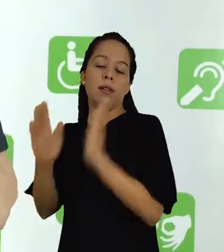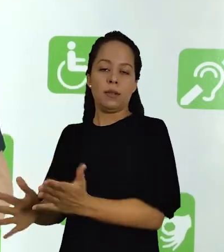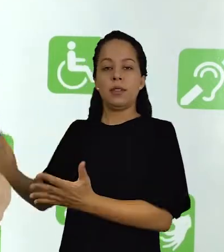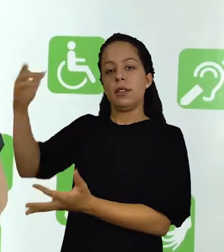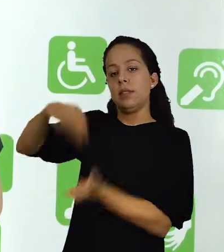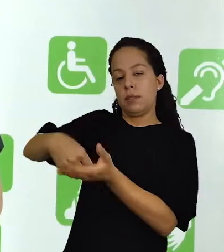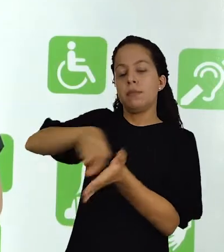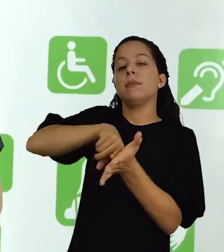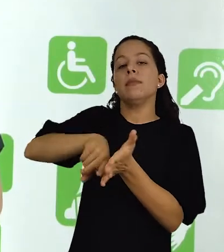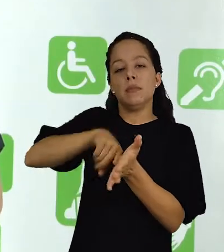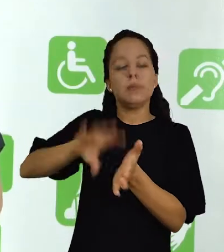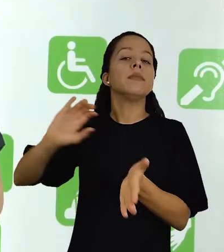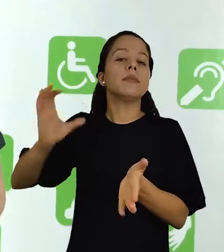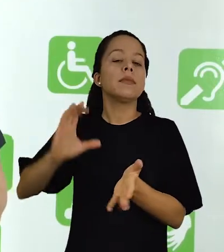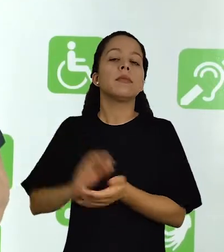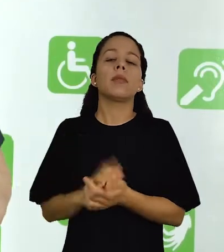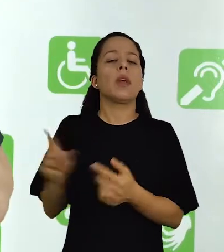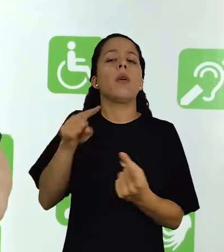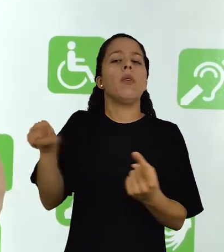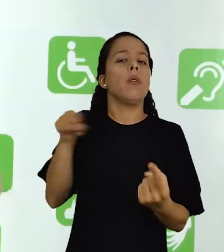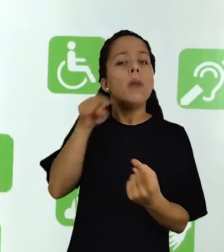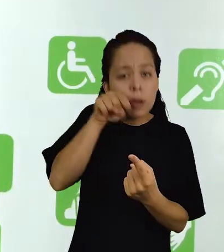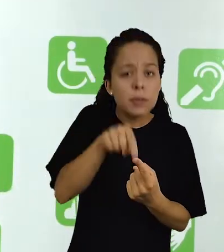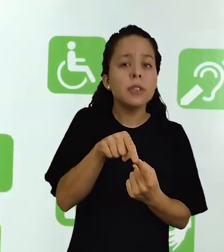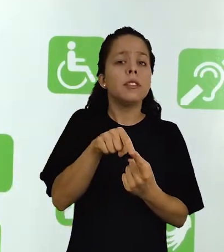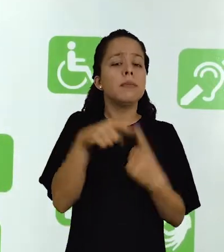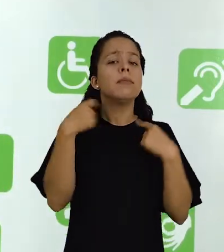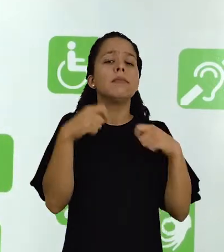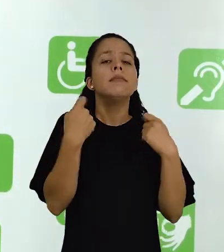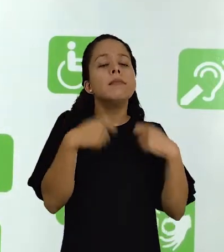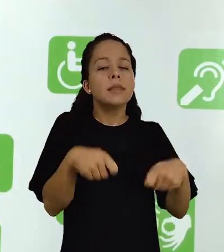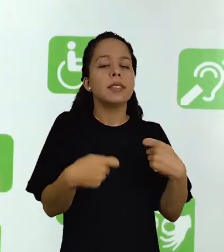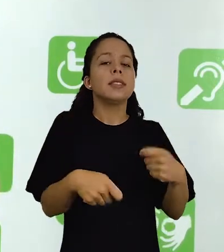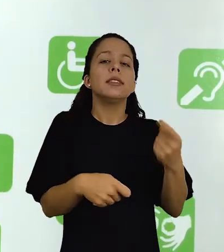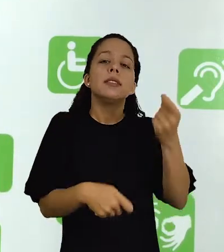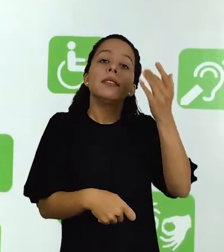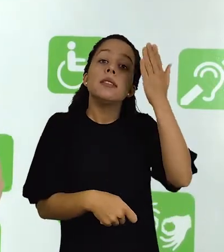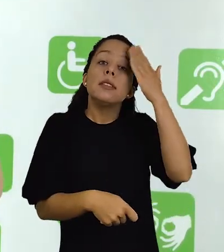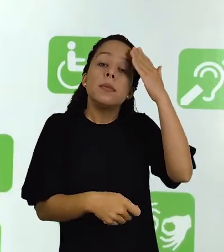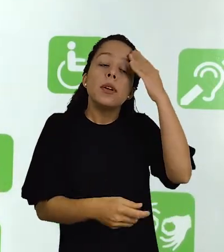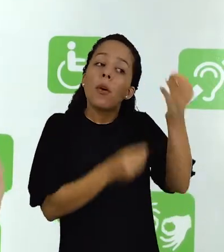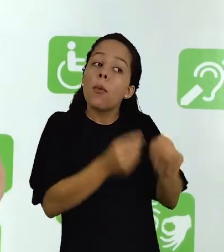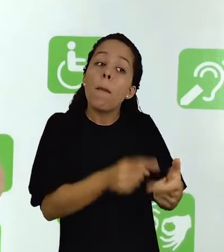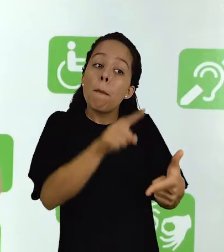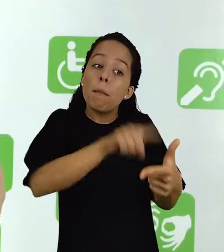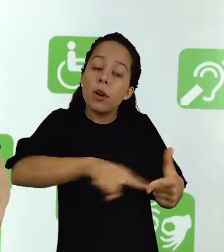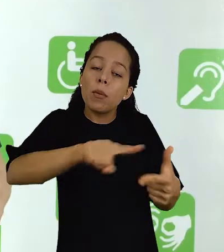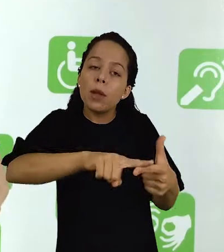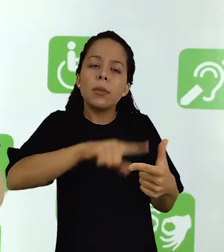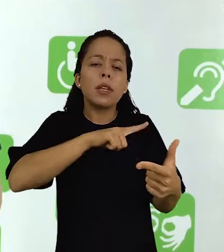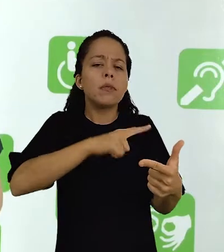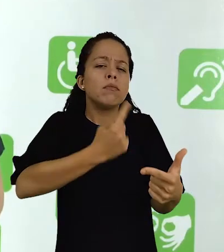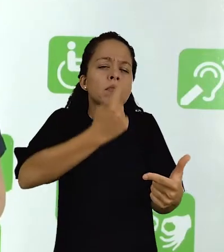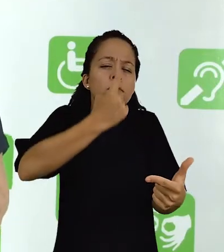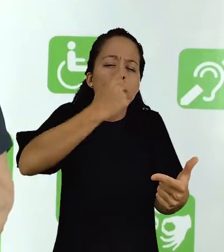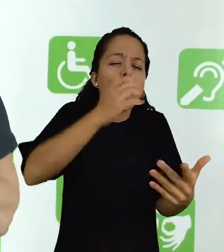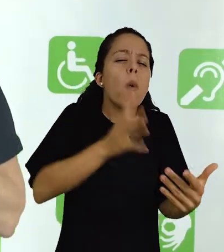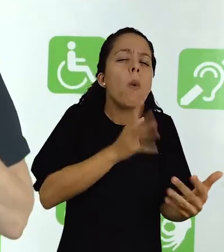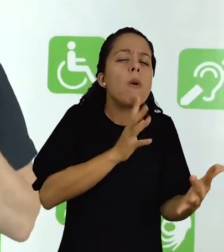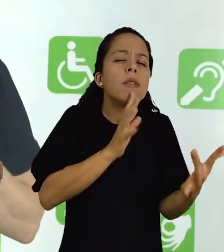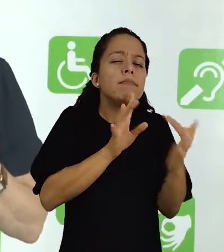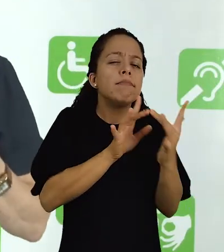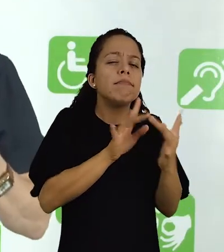dado num trabalho científico e ela tem como objetivo buscar uma familiaridade maior com o problema,